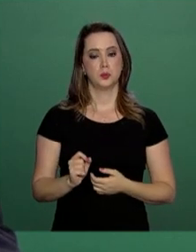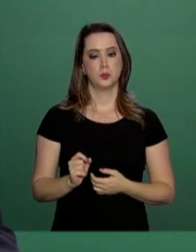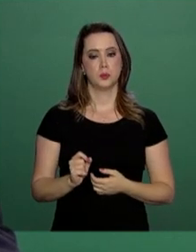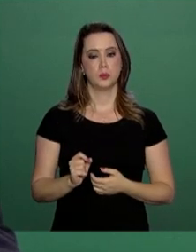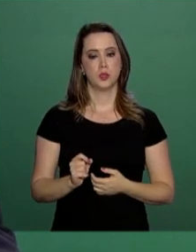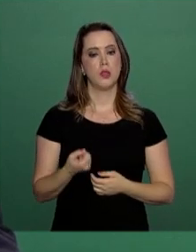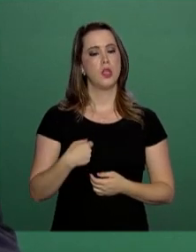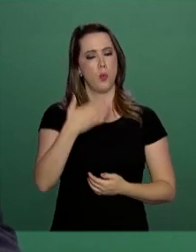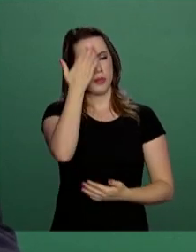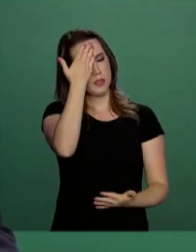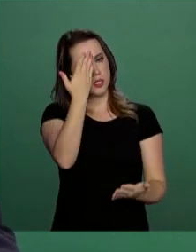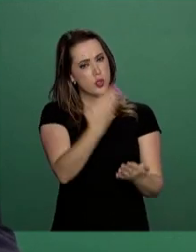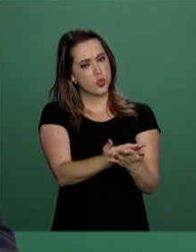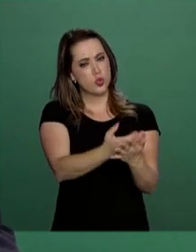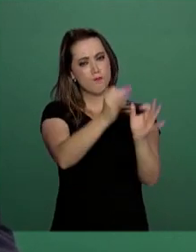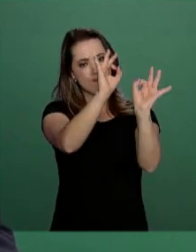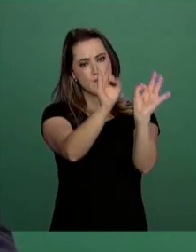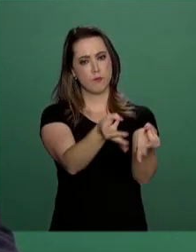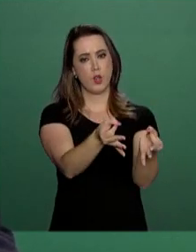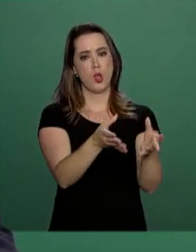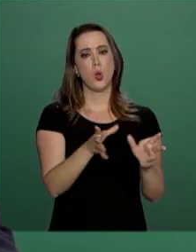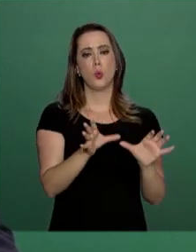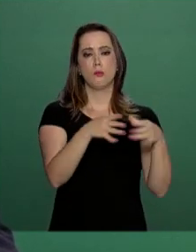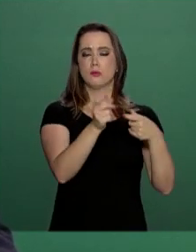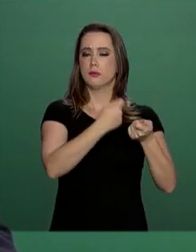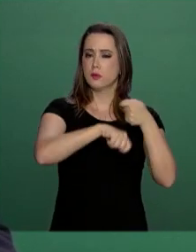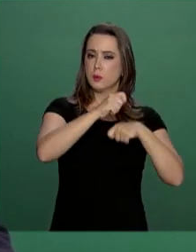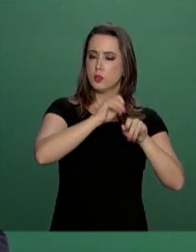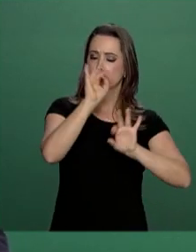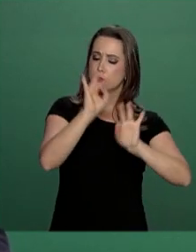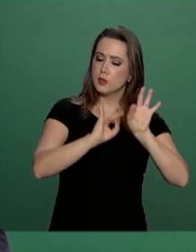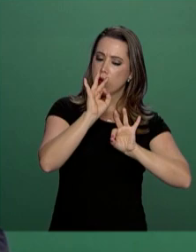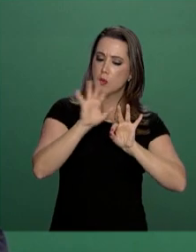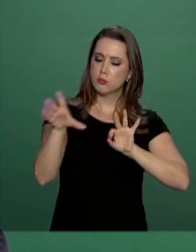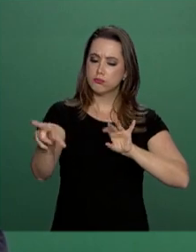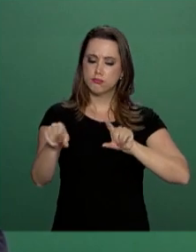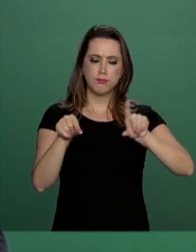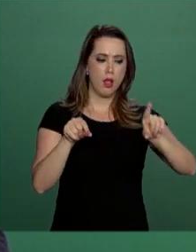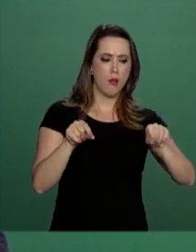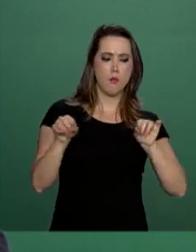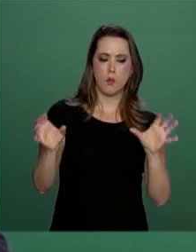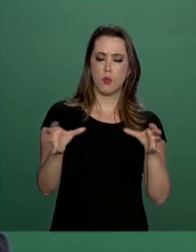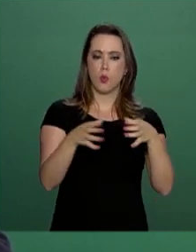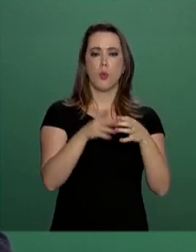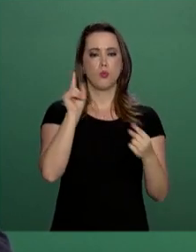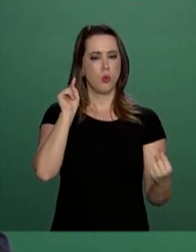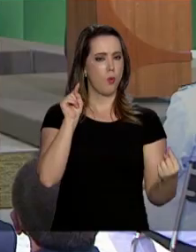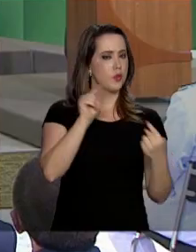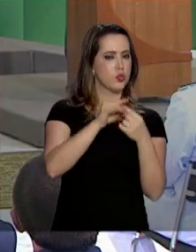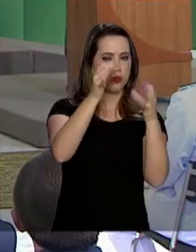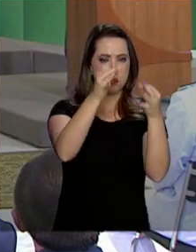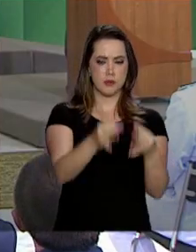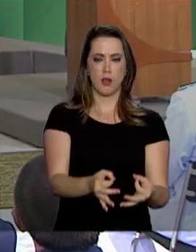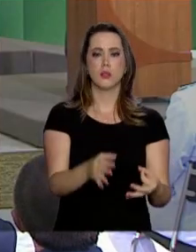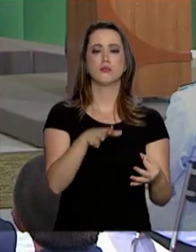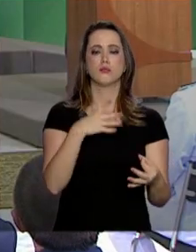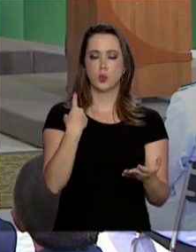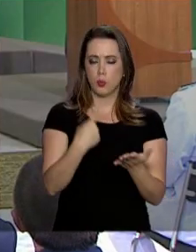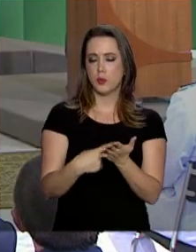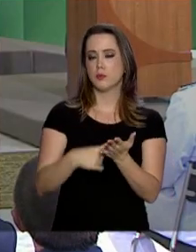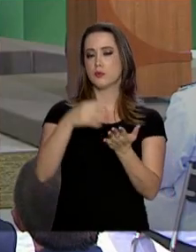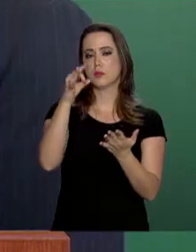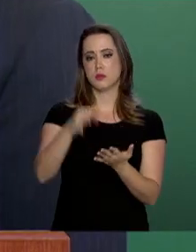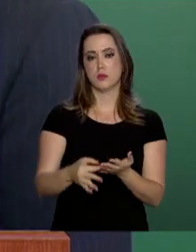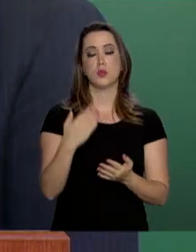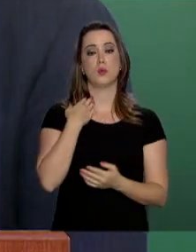Tenho certeza que com a equipe que estamos montando, esses objetivos serão plenamente cumpridos no Banco do